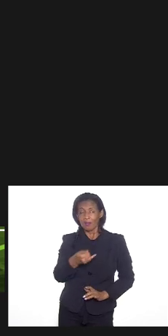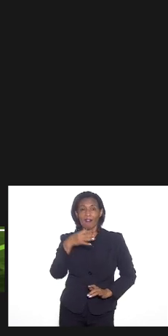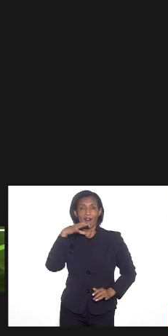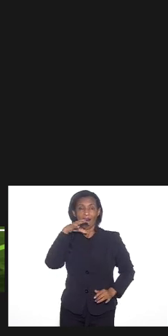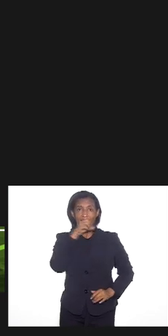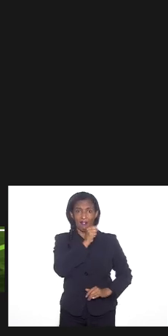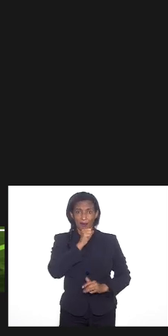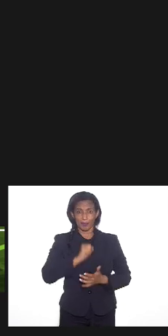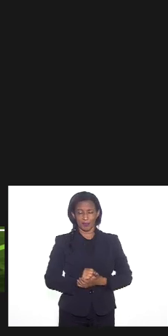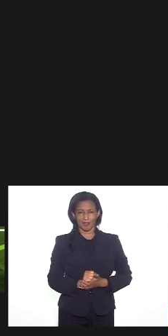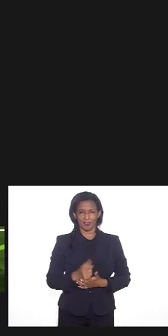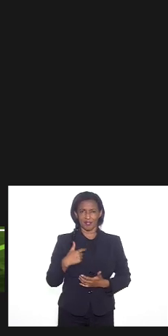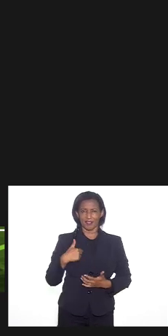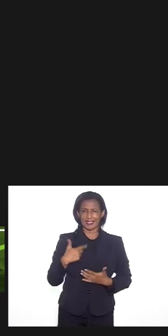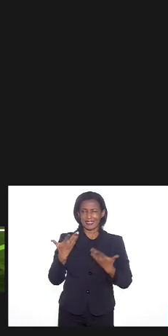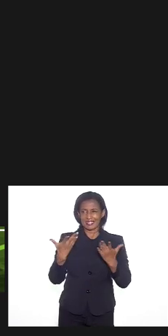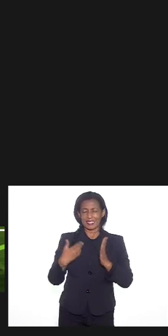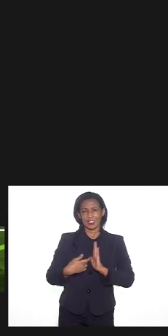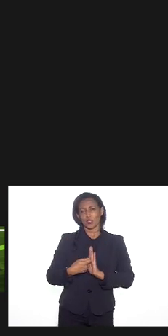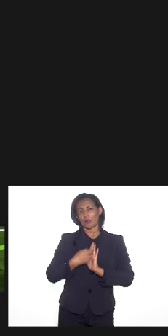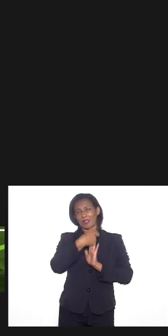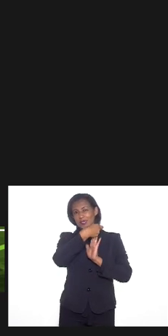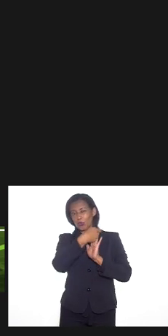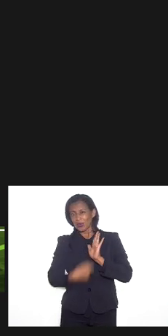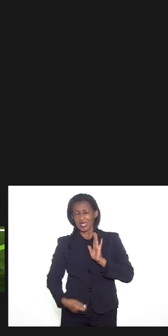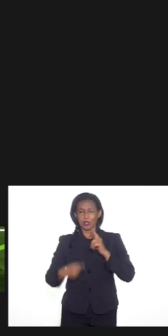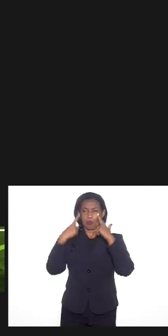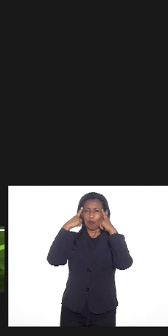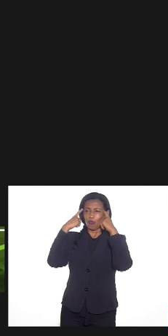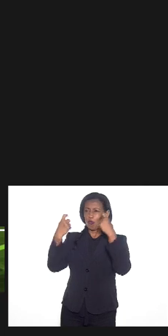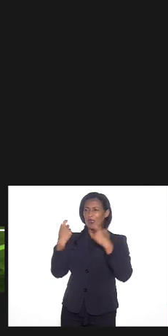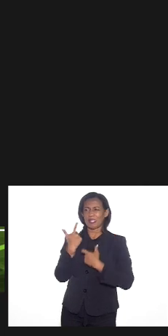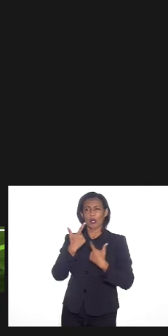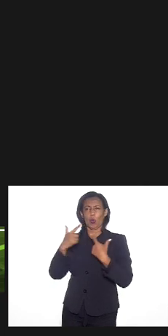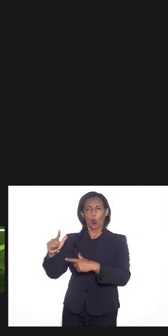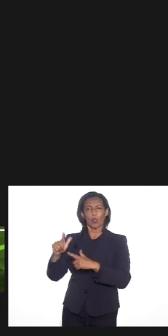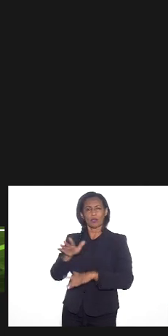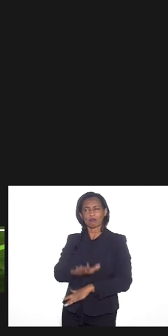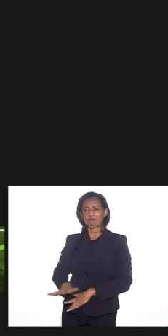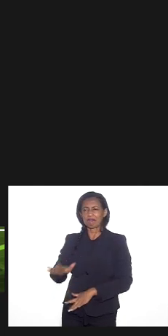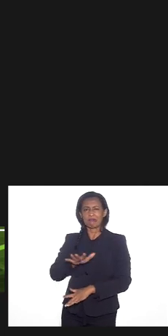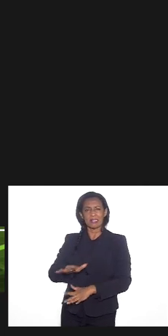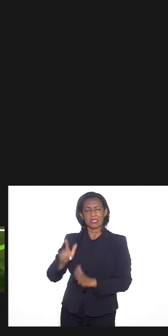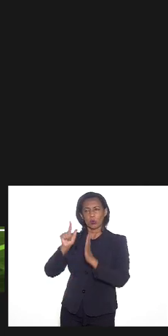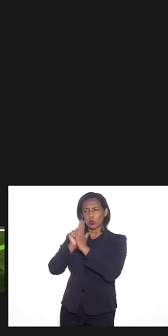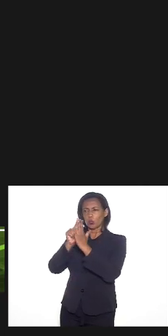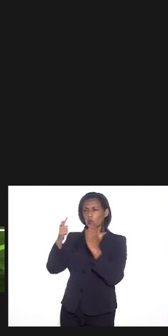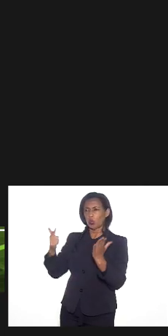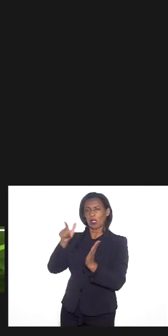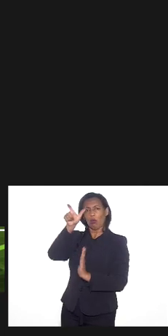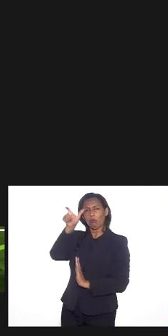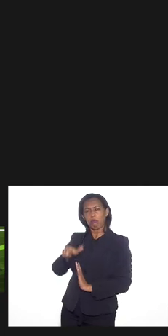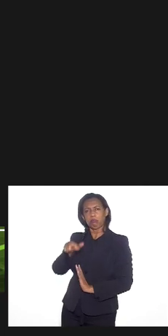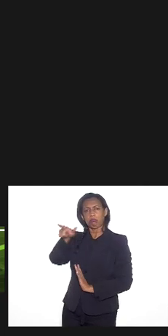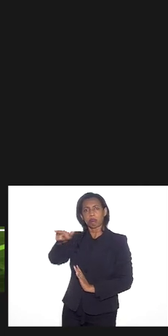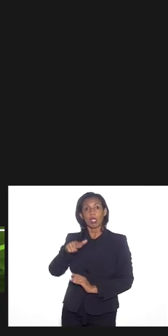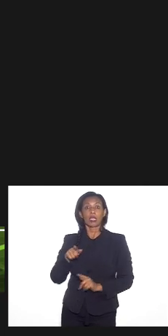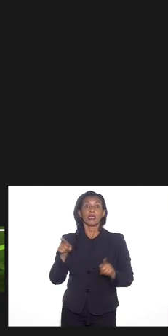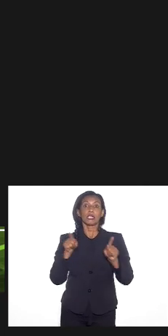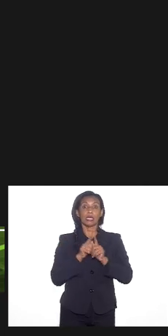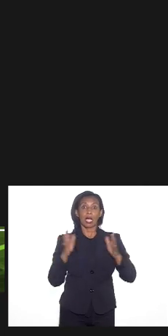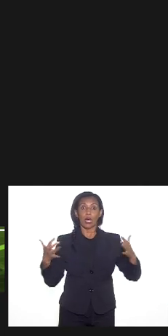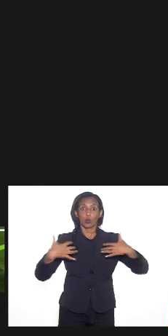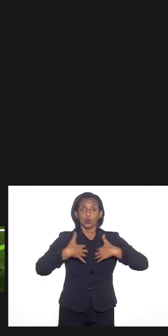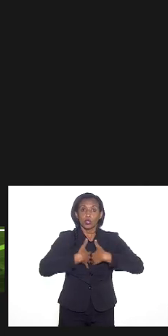doutora queria elogiar o seu texto sobre violência contra as crianças que eu li no jornal adorei e o seu trabalho também pela questão dos autistas